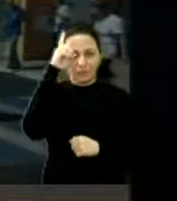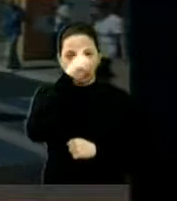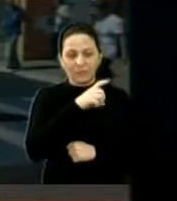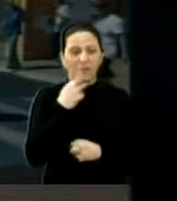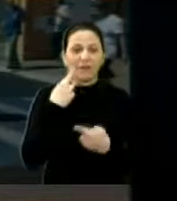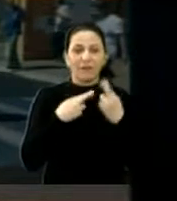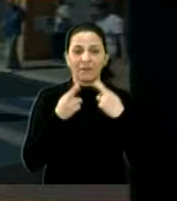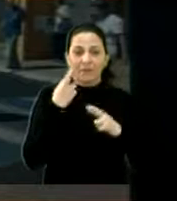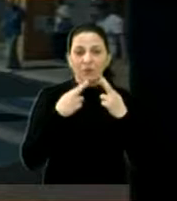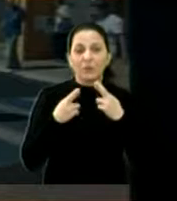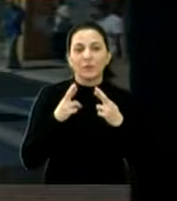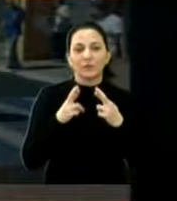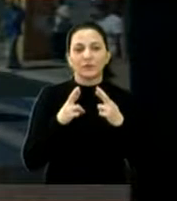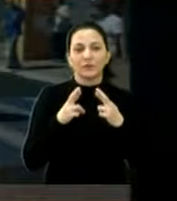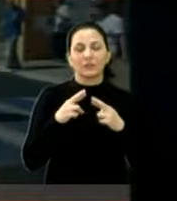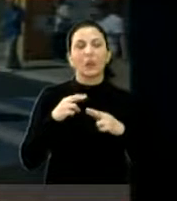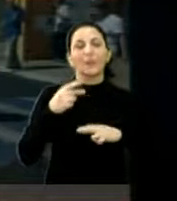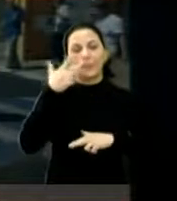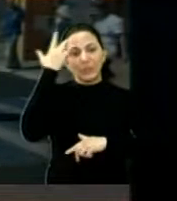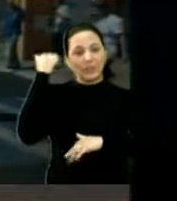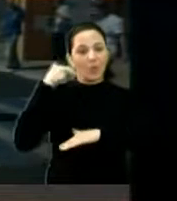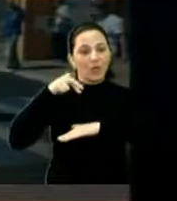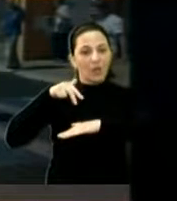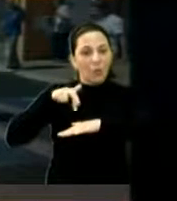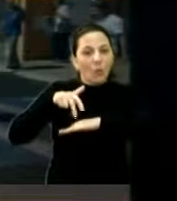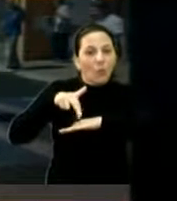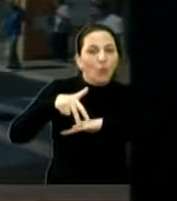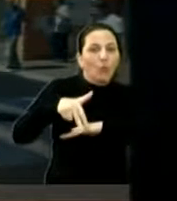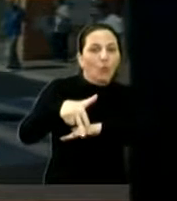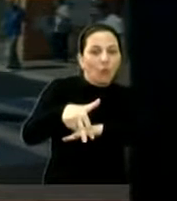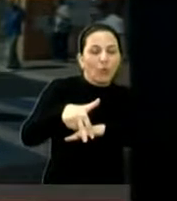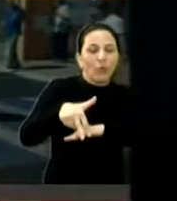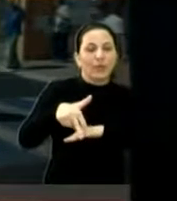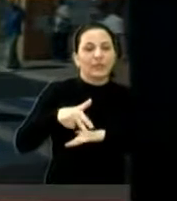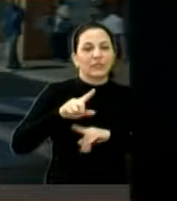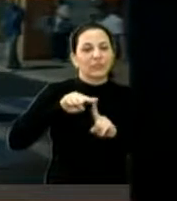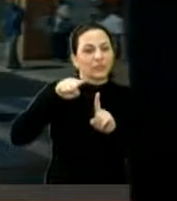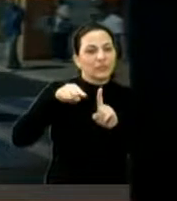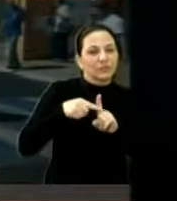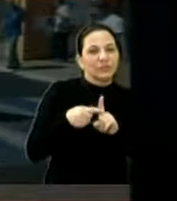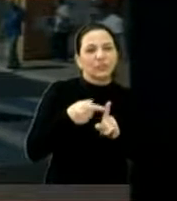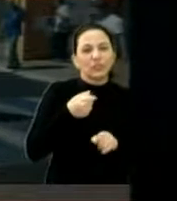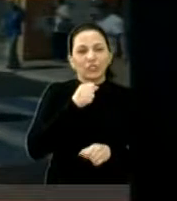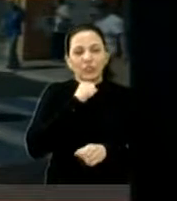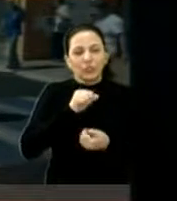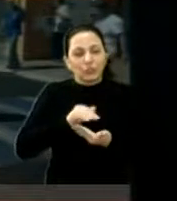reclamação sobre os pedestres ali, existentes, idosos, crianças.